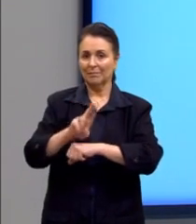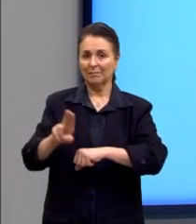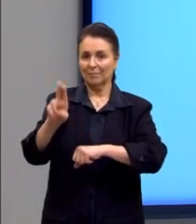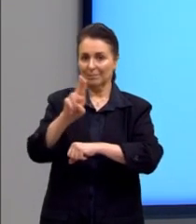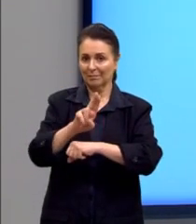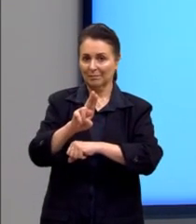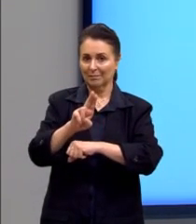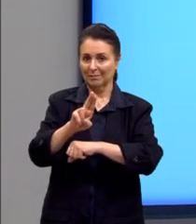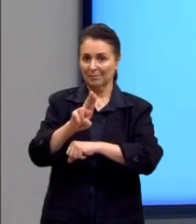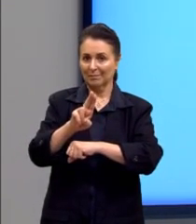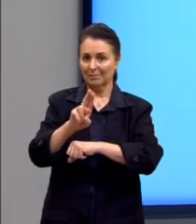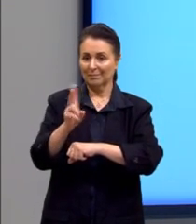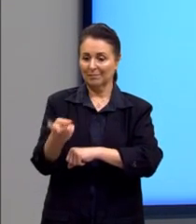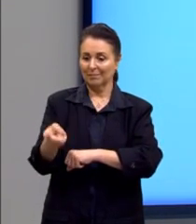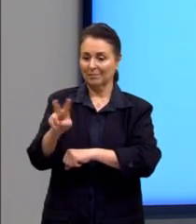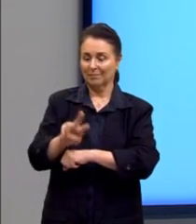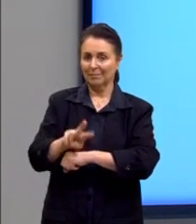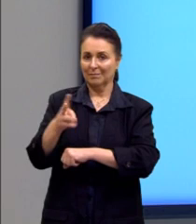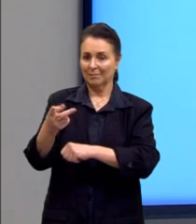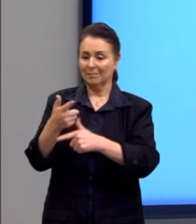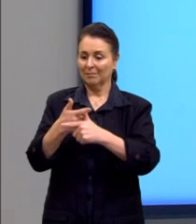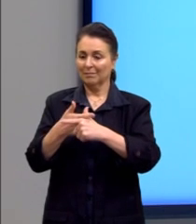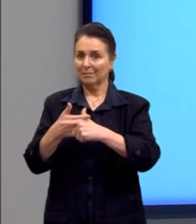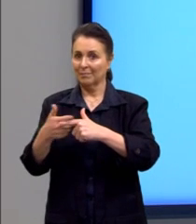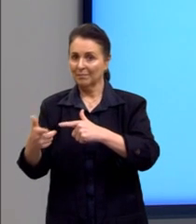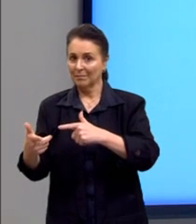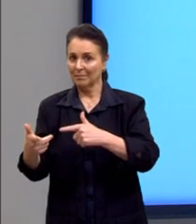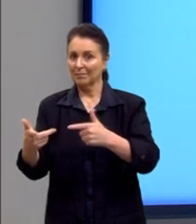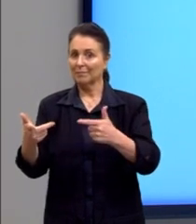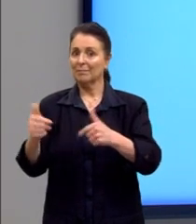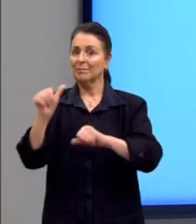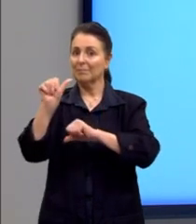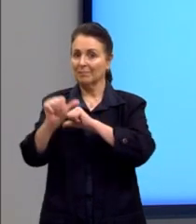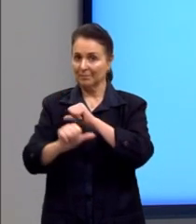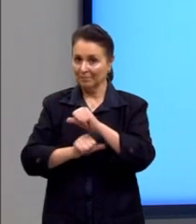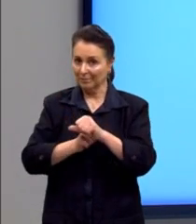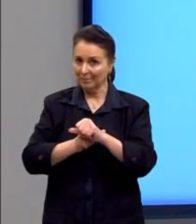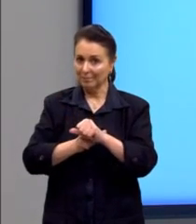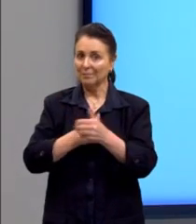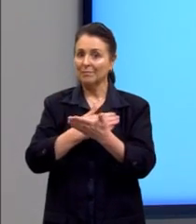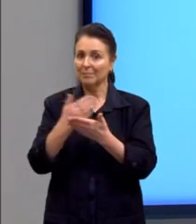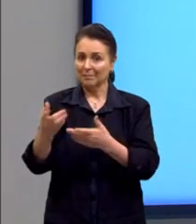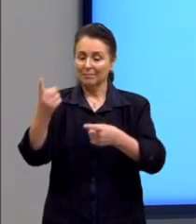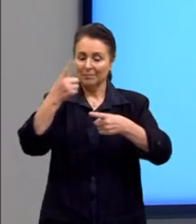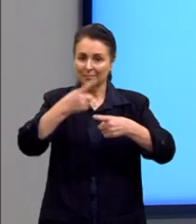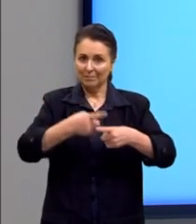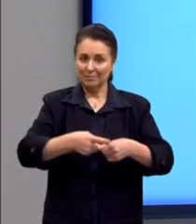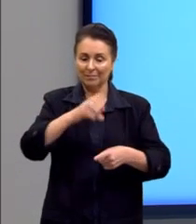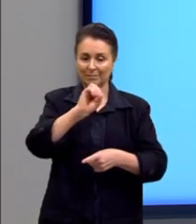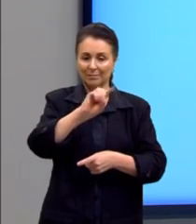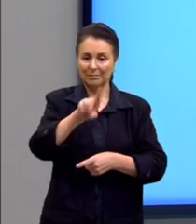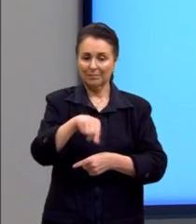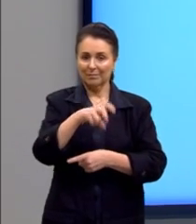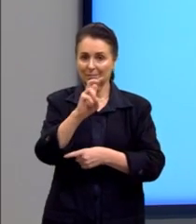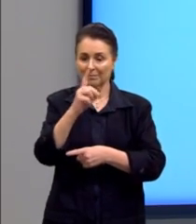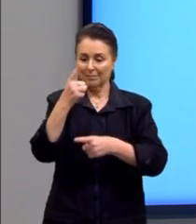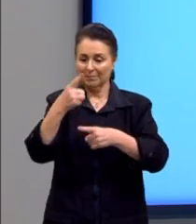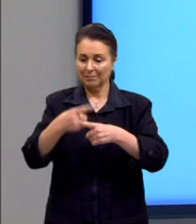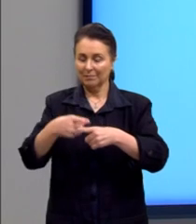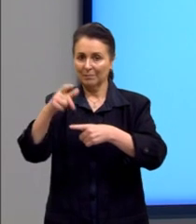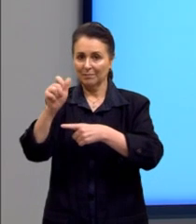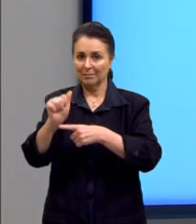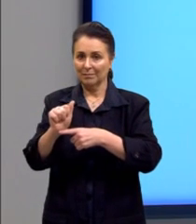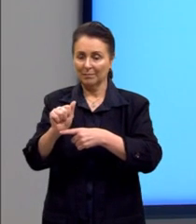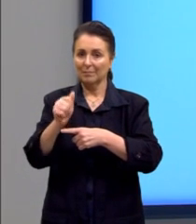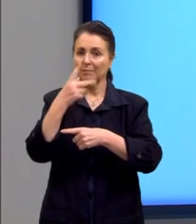operação inversa. Ele estava dividindo, então ele passa multiplicando. Então, 0,5 vezes A